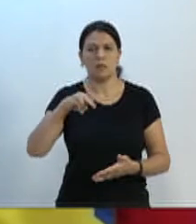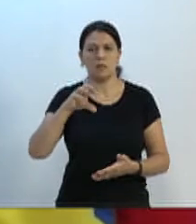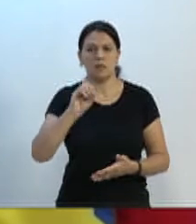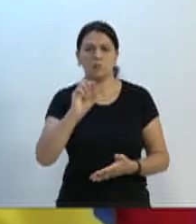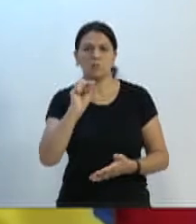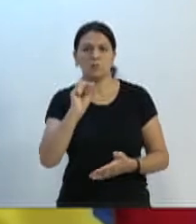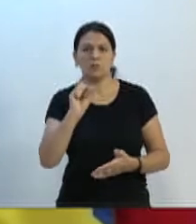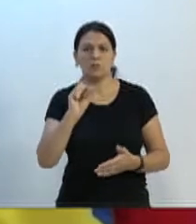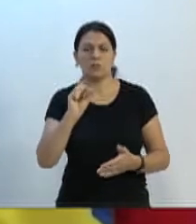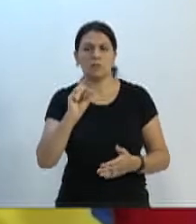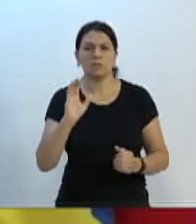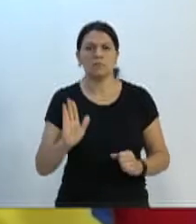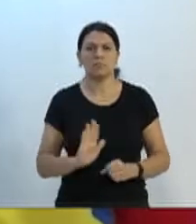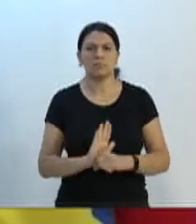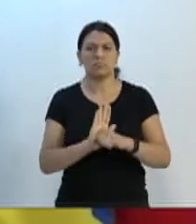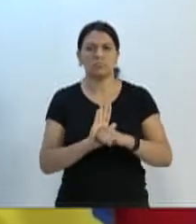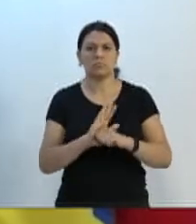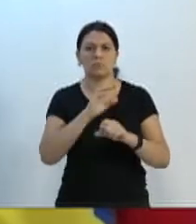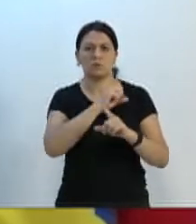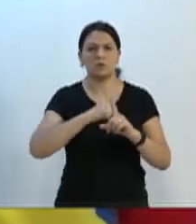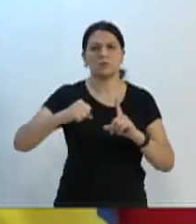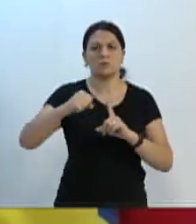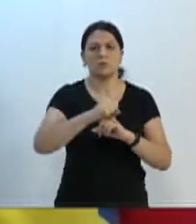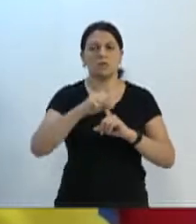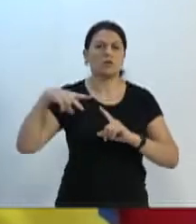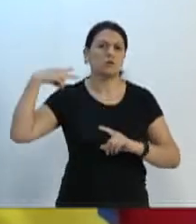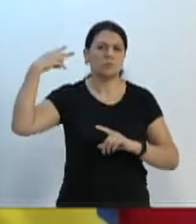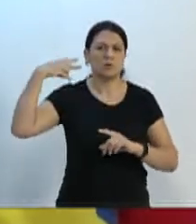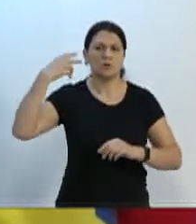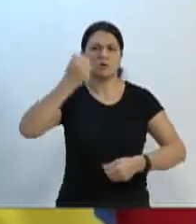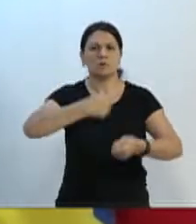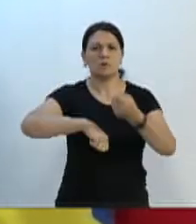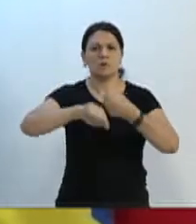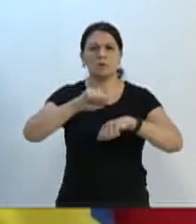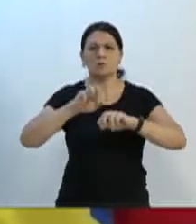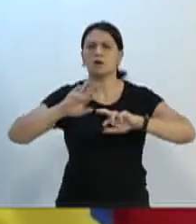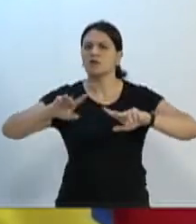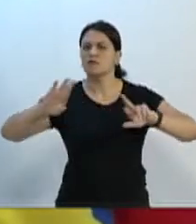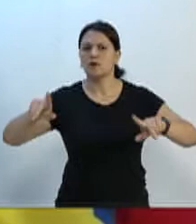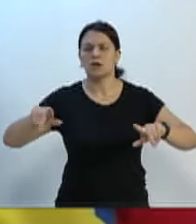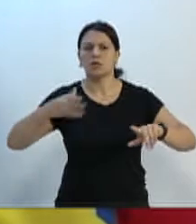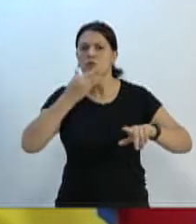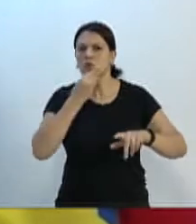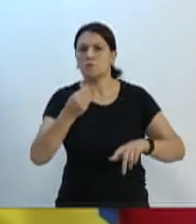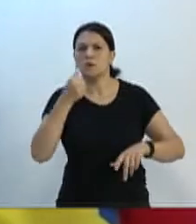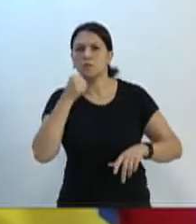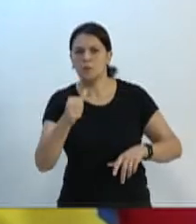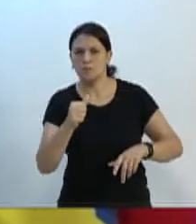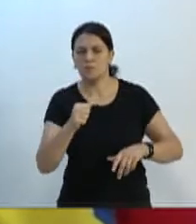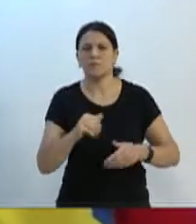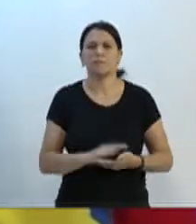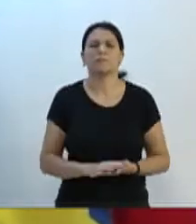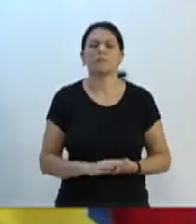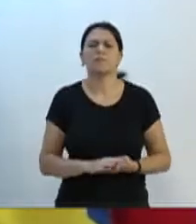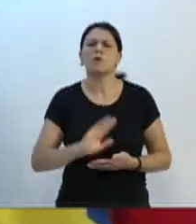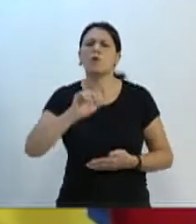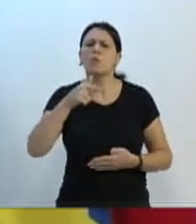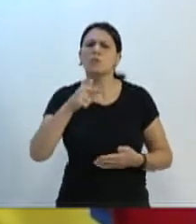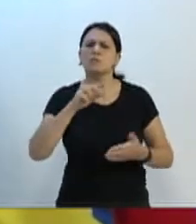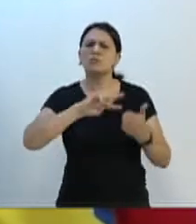política, social e econômica de ambos os sexos. E outra definição,